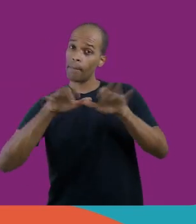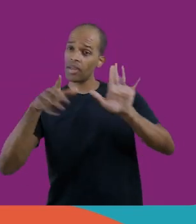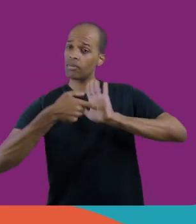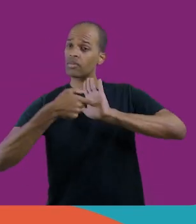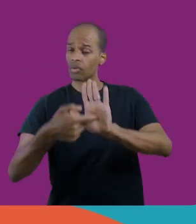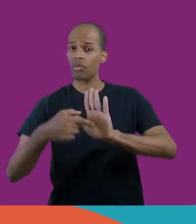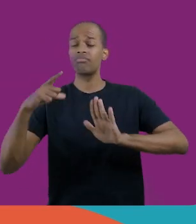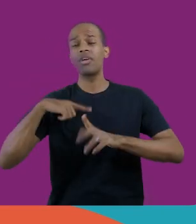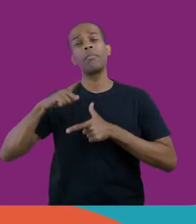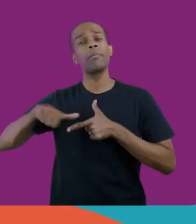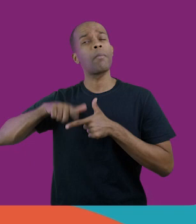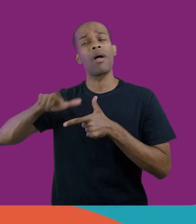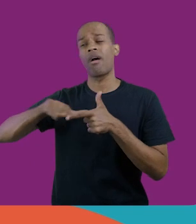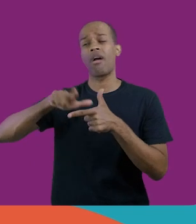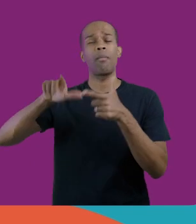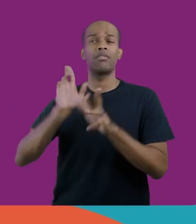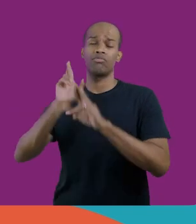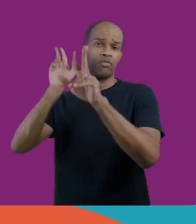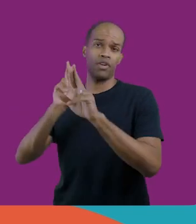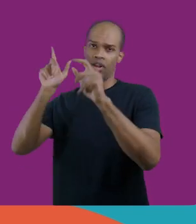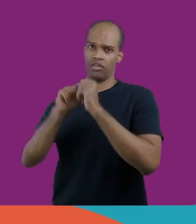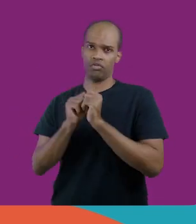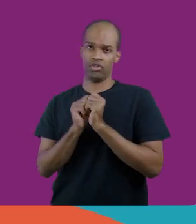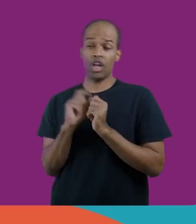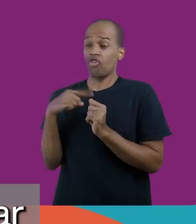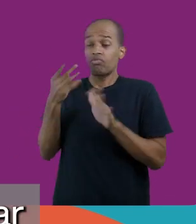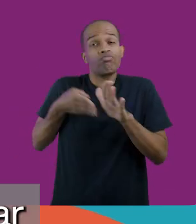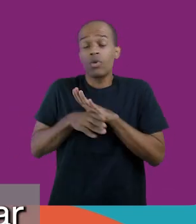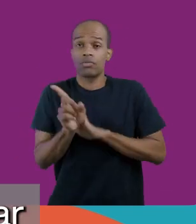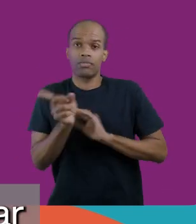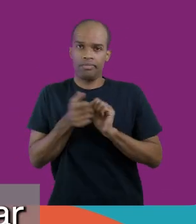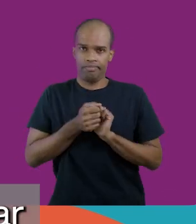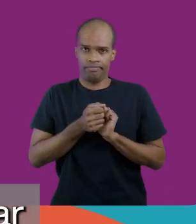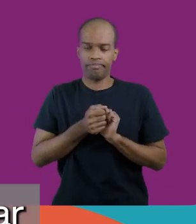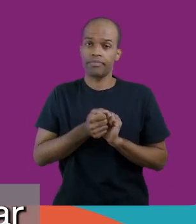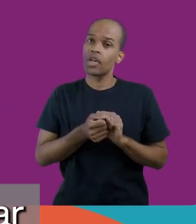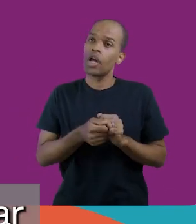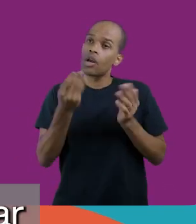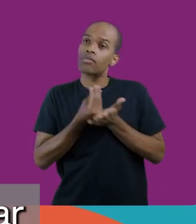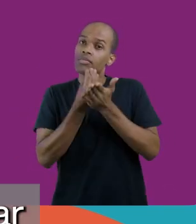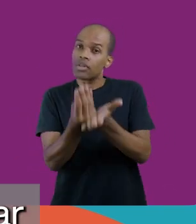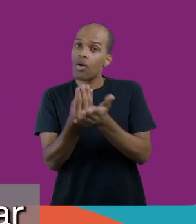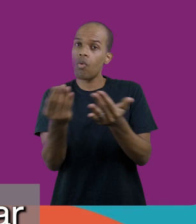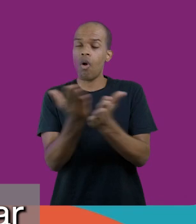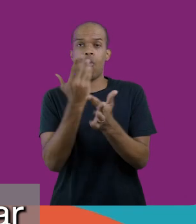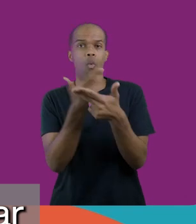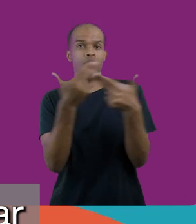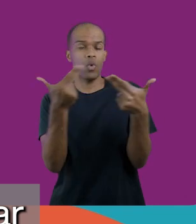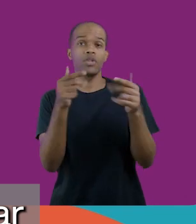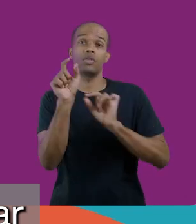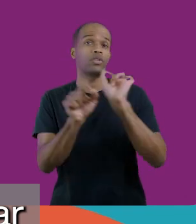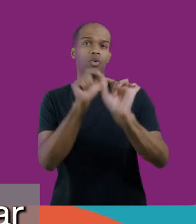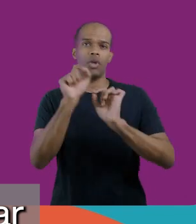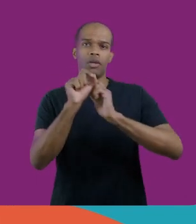pandemia trouxe uma diversidade que não era comum para nós, trouxe alguns quesitos que